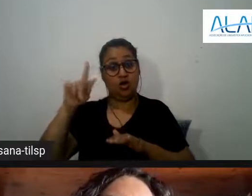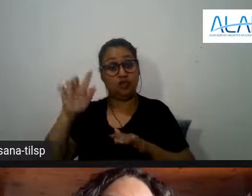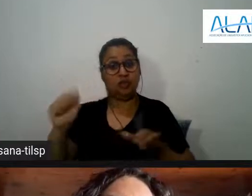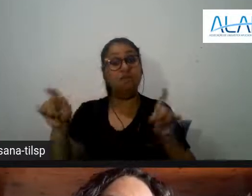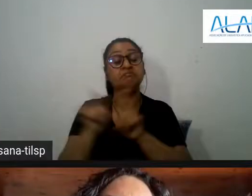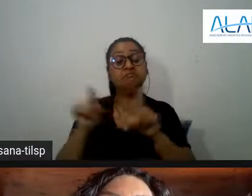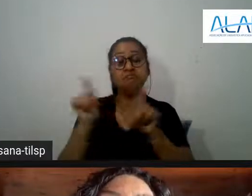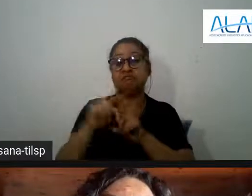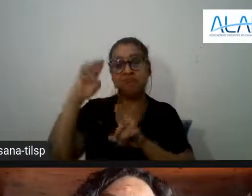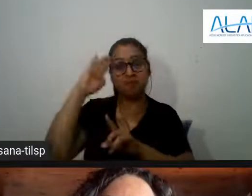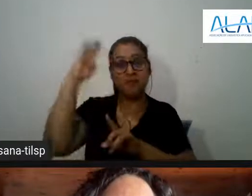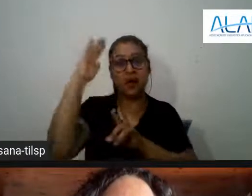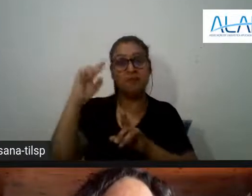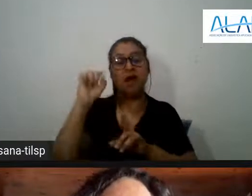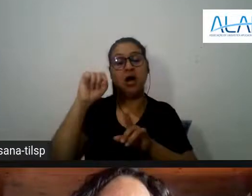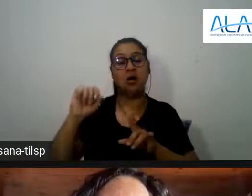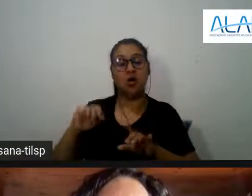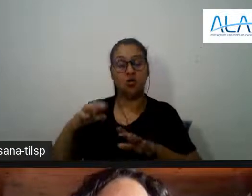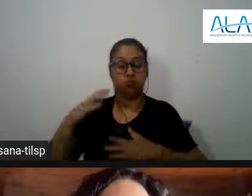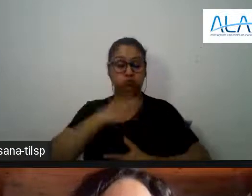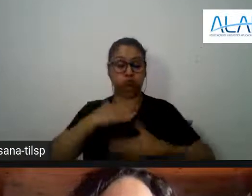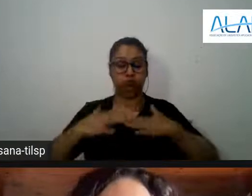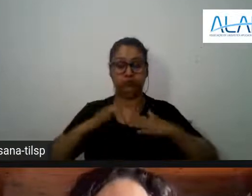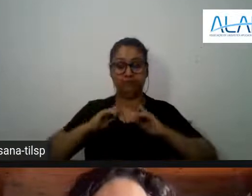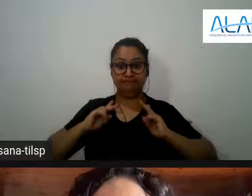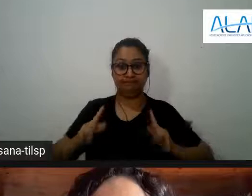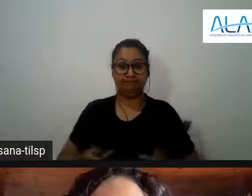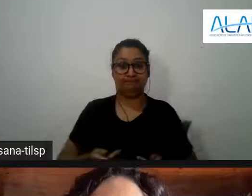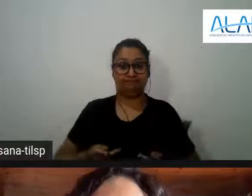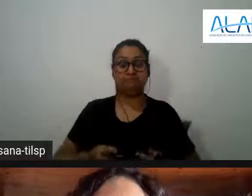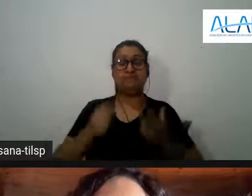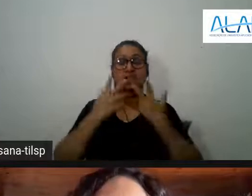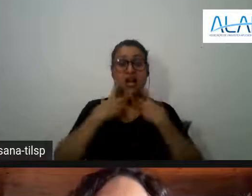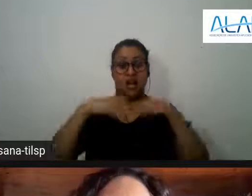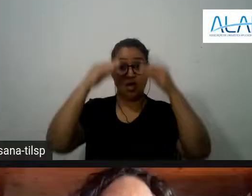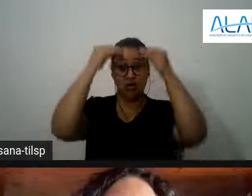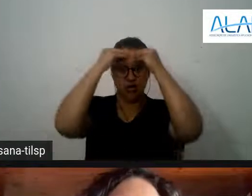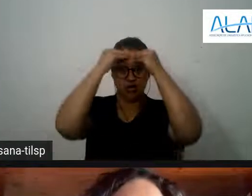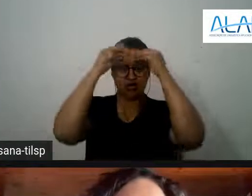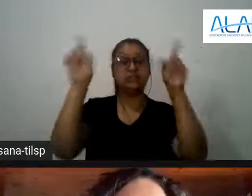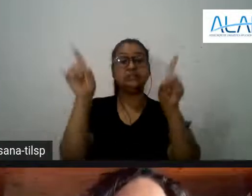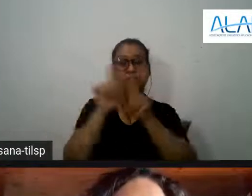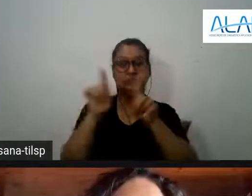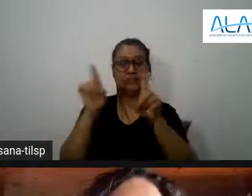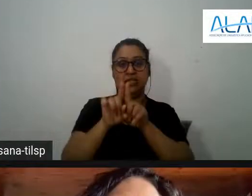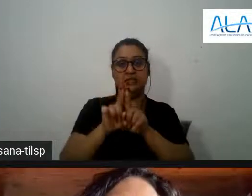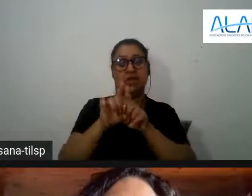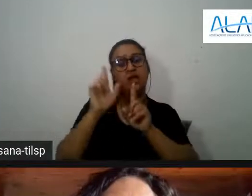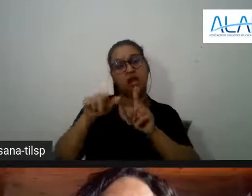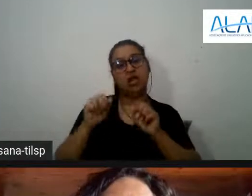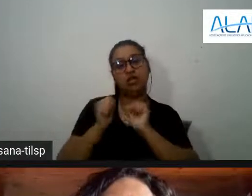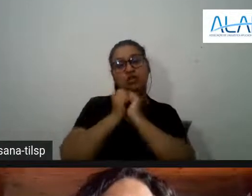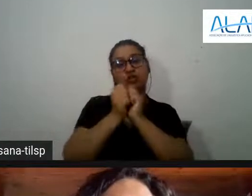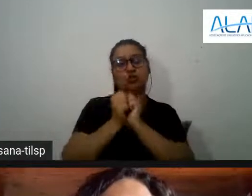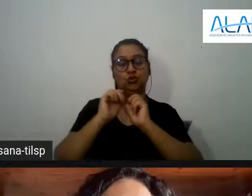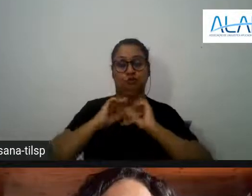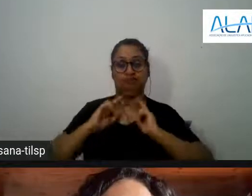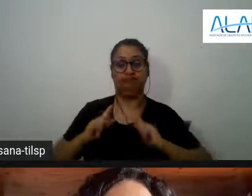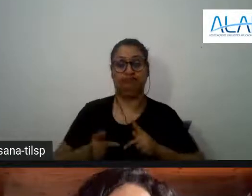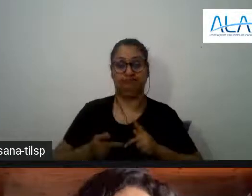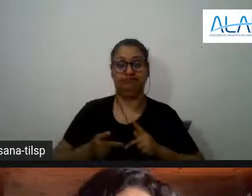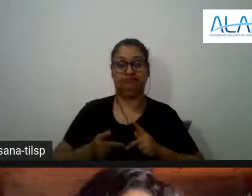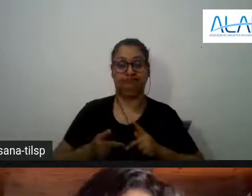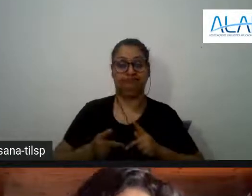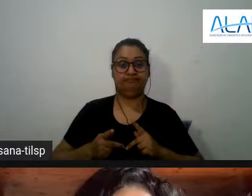mesmo o desenvolvimento do humano pela atividade de linguagem que faz parte da atividade humana então eu gostaria que